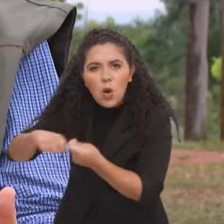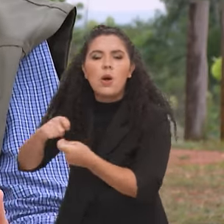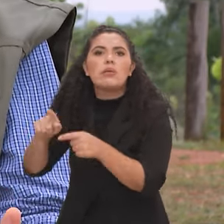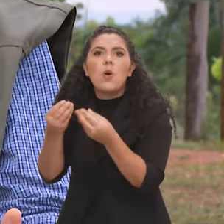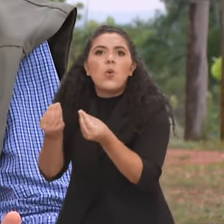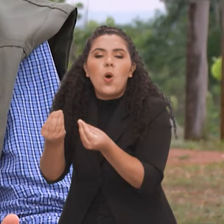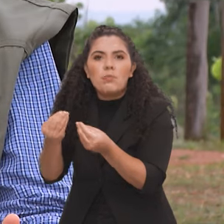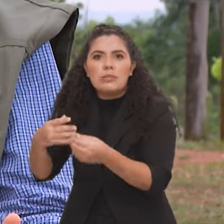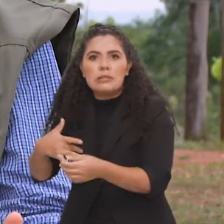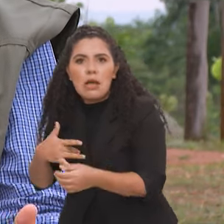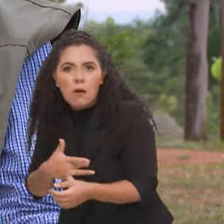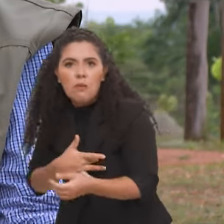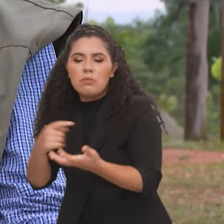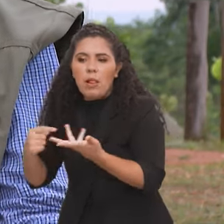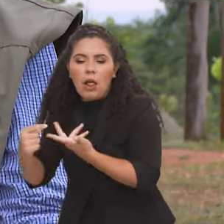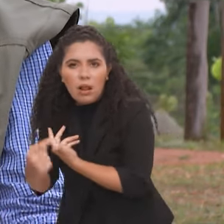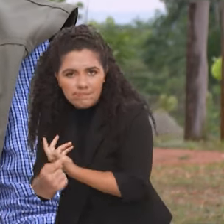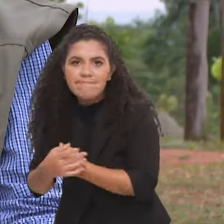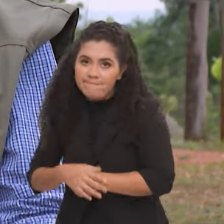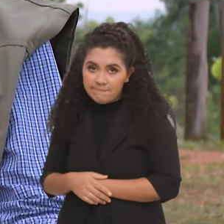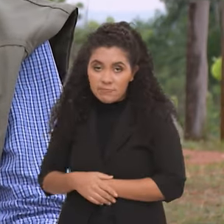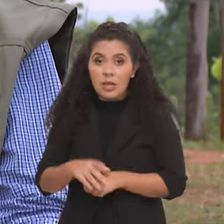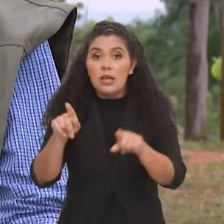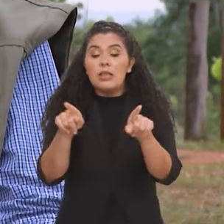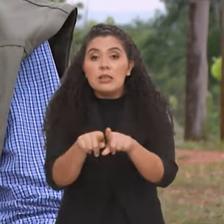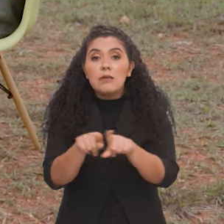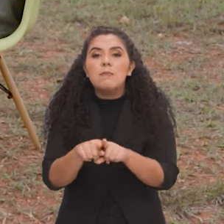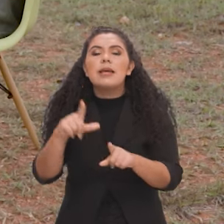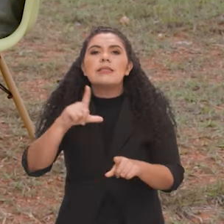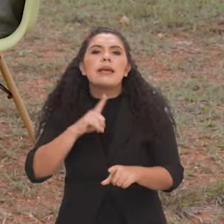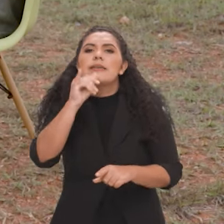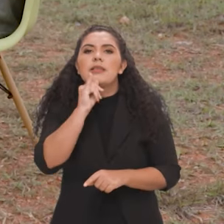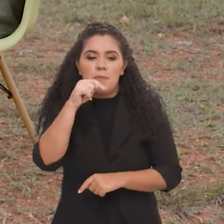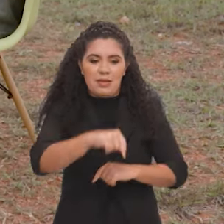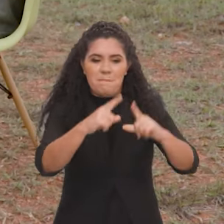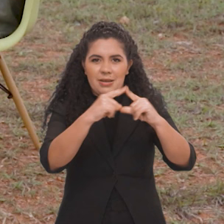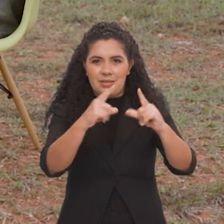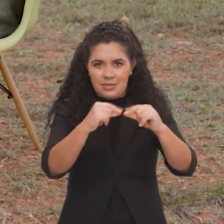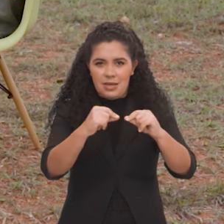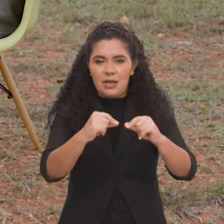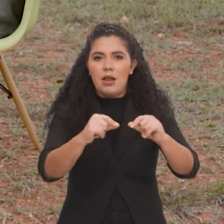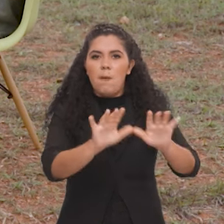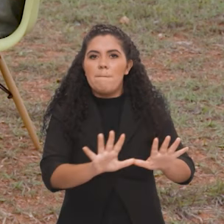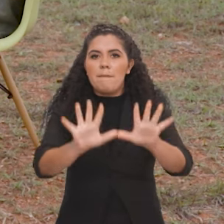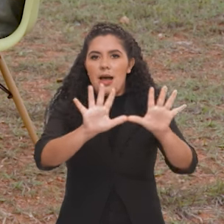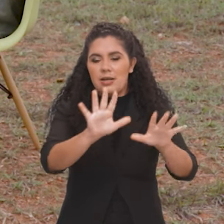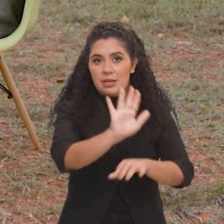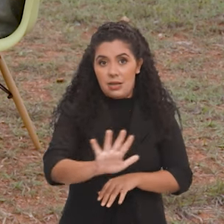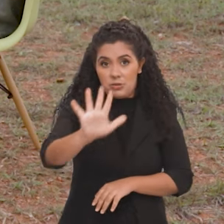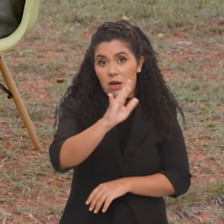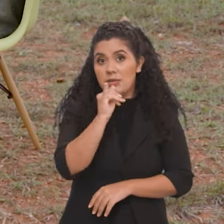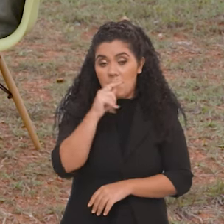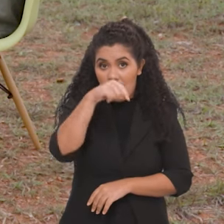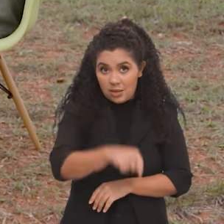a saúde vão acontecer. Além disso, pegamos aqui de volta o caso do parque nacional. A comunidade do entorno, os moradores